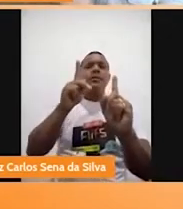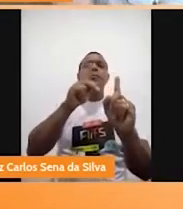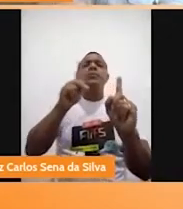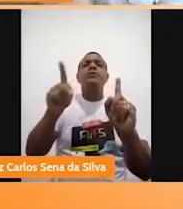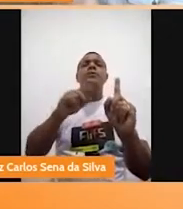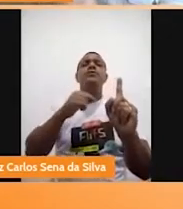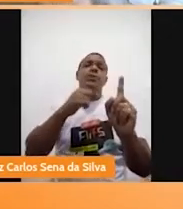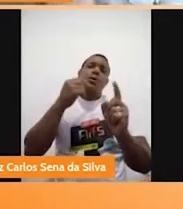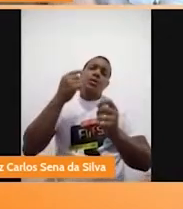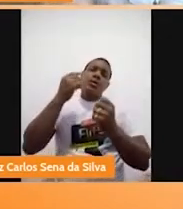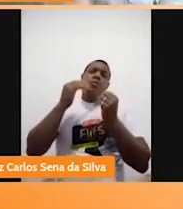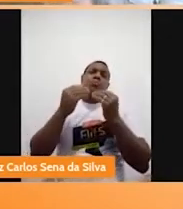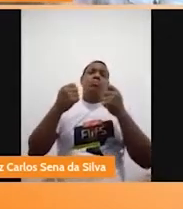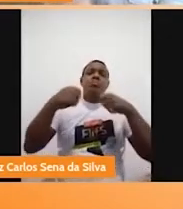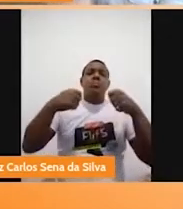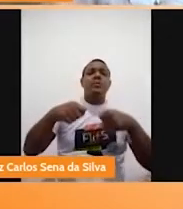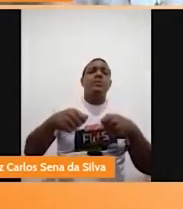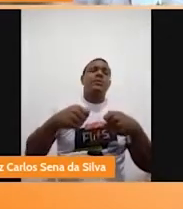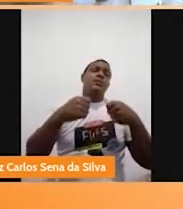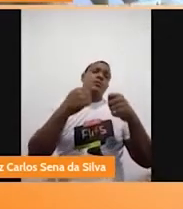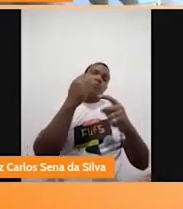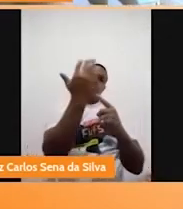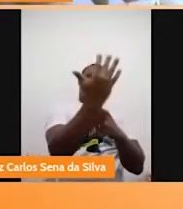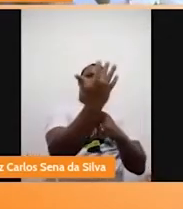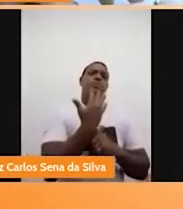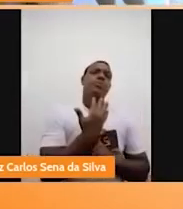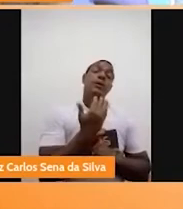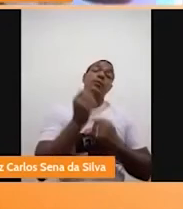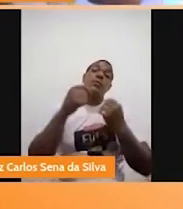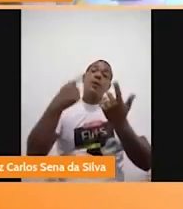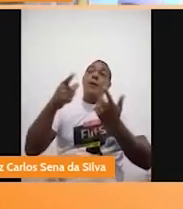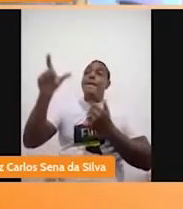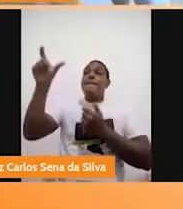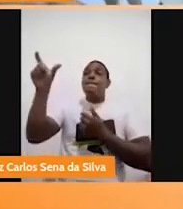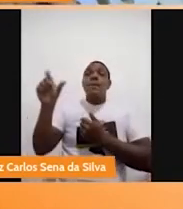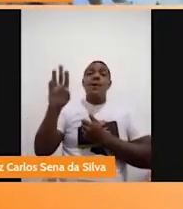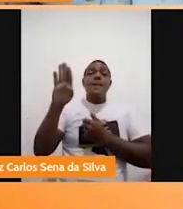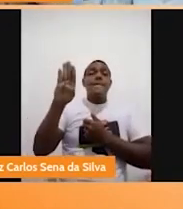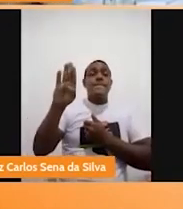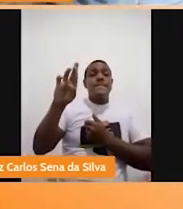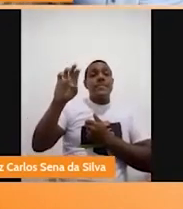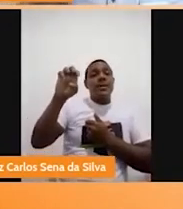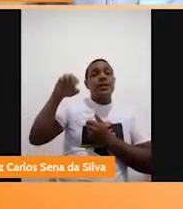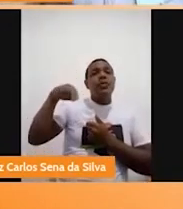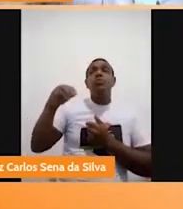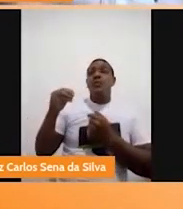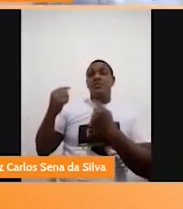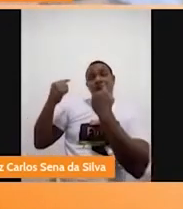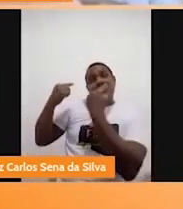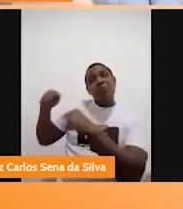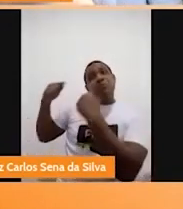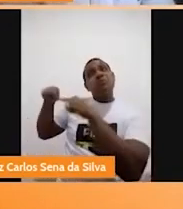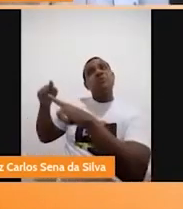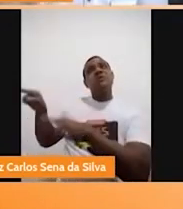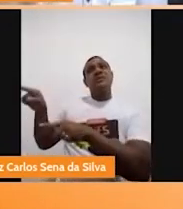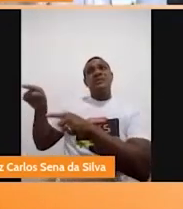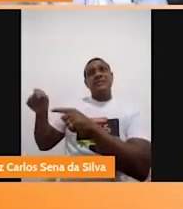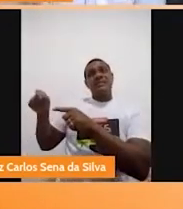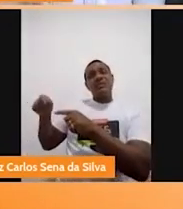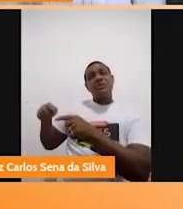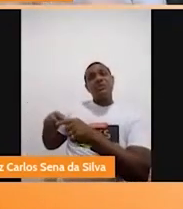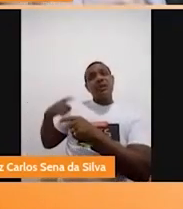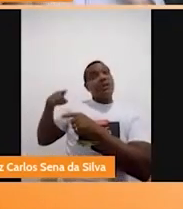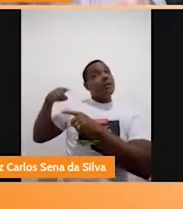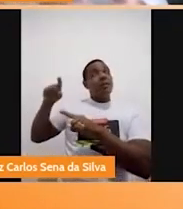mais. Breno tá fazendo bullying comigo. Breno está me pirraçando. Aí, a Probia é quem diz, mas isso não é pirraça, Lala. Isso é